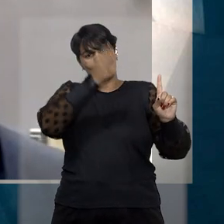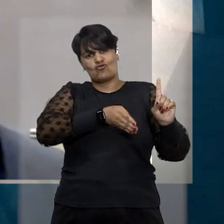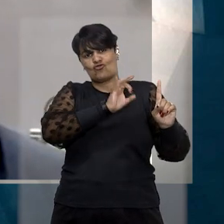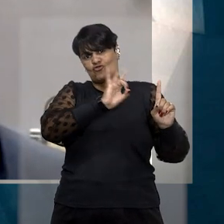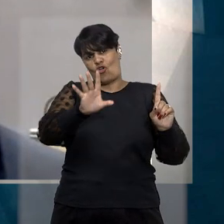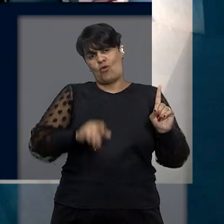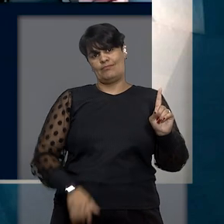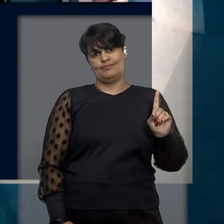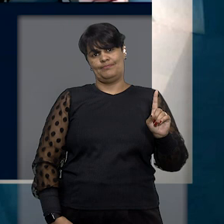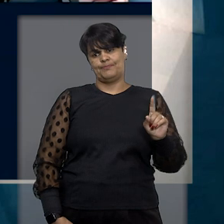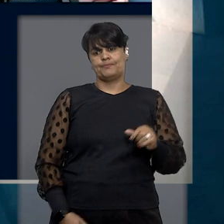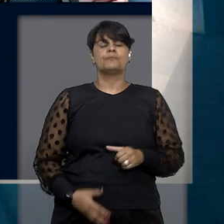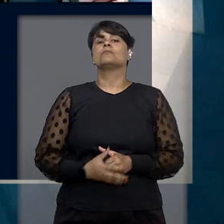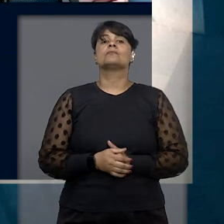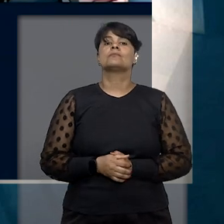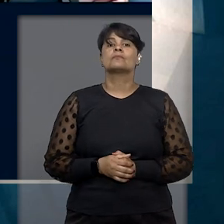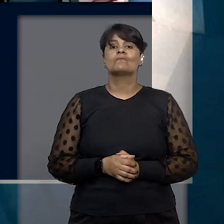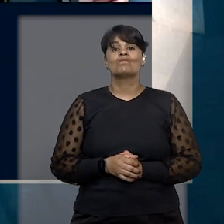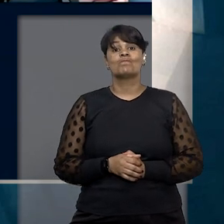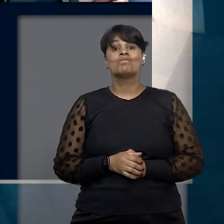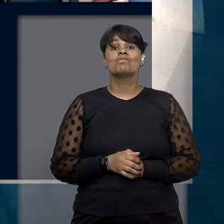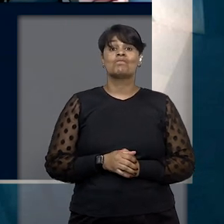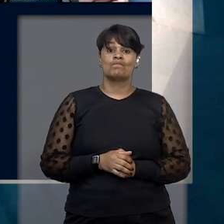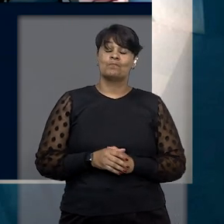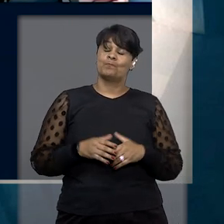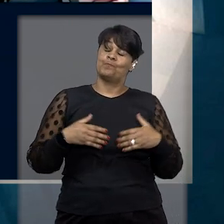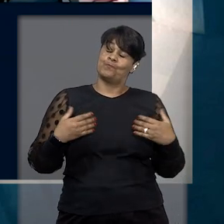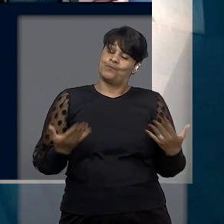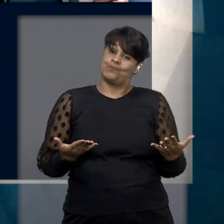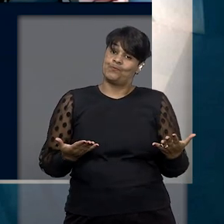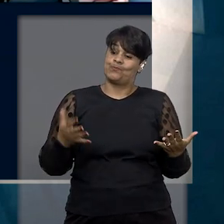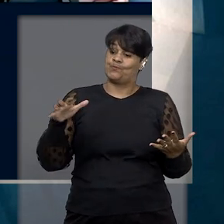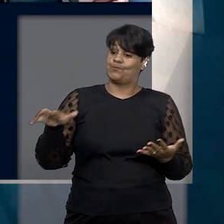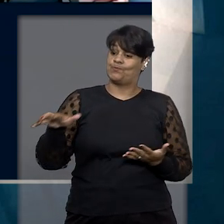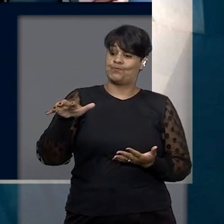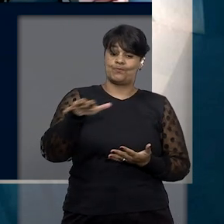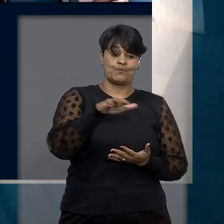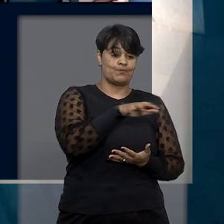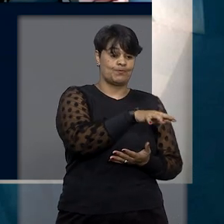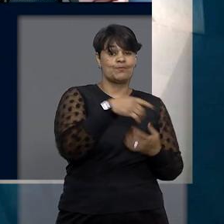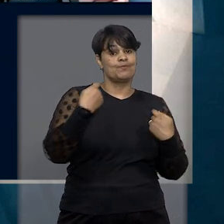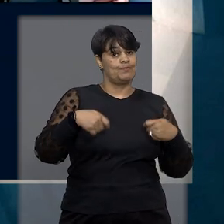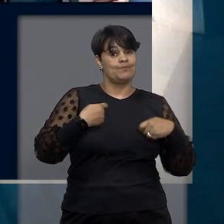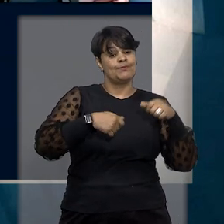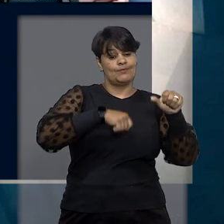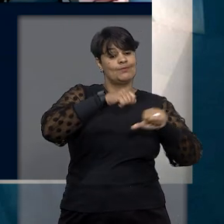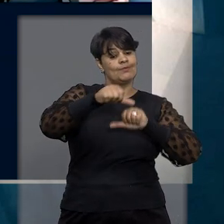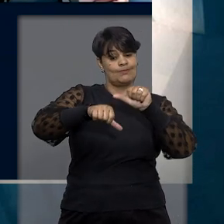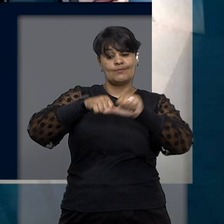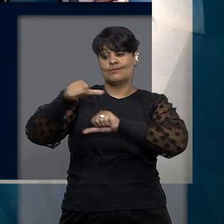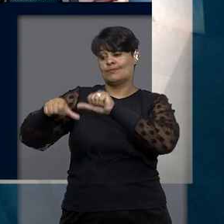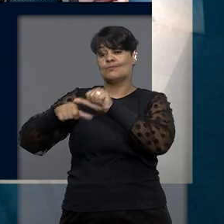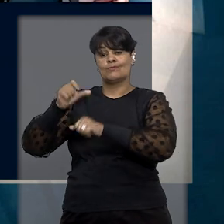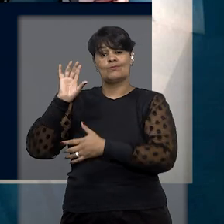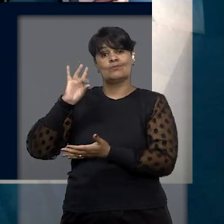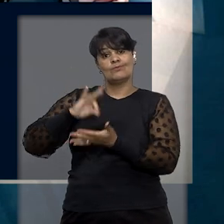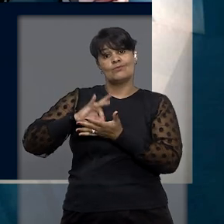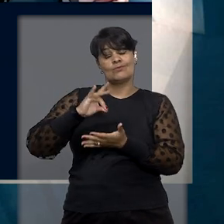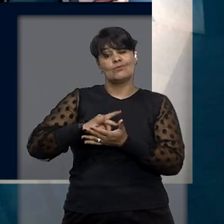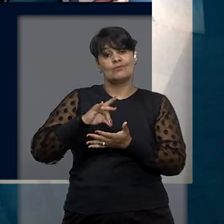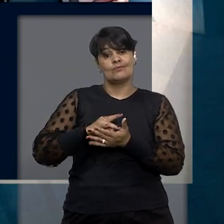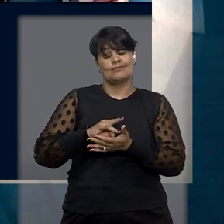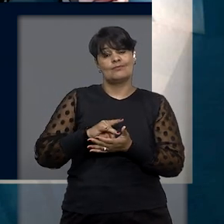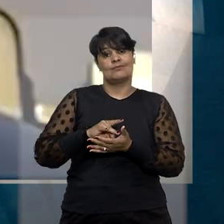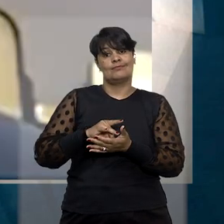delitiva. Enquanto as agências estatais não mudarem radicalmente a sua maneira de lidar com o